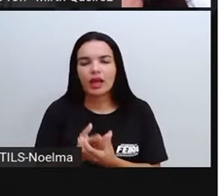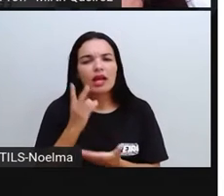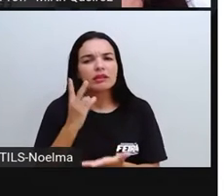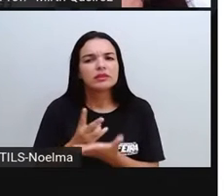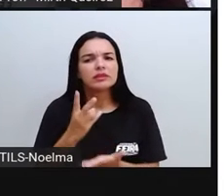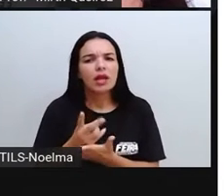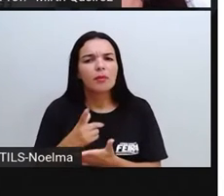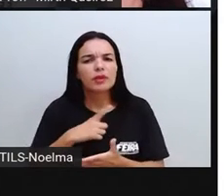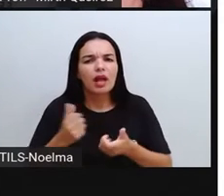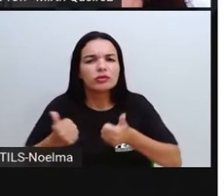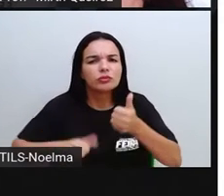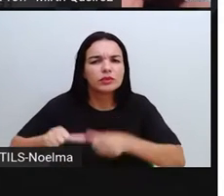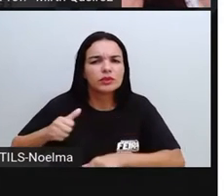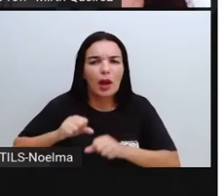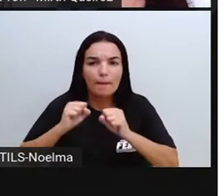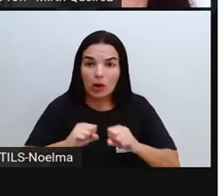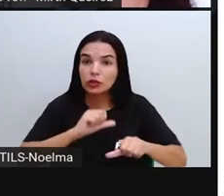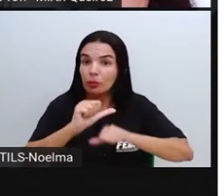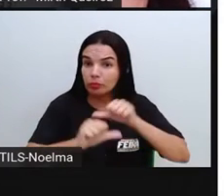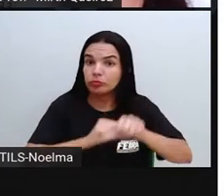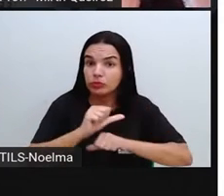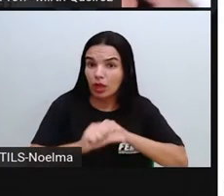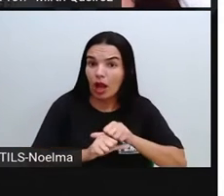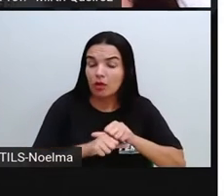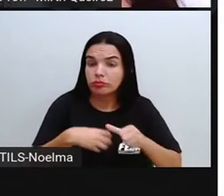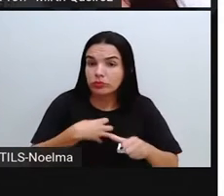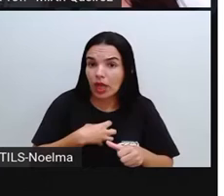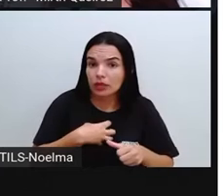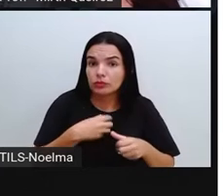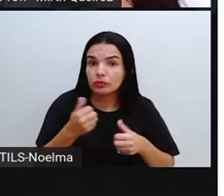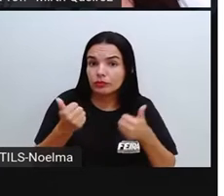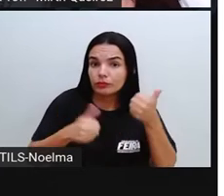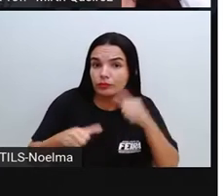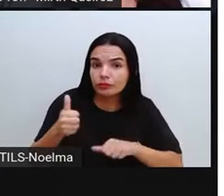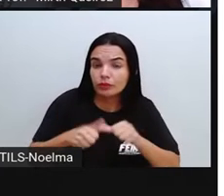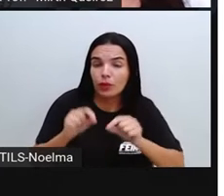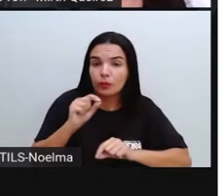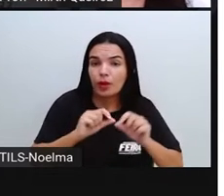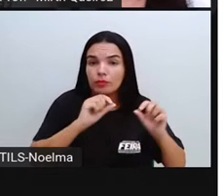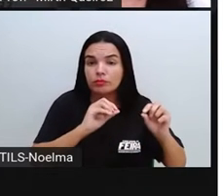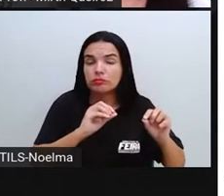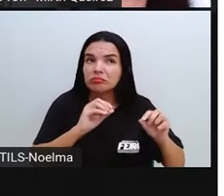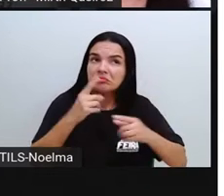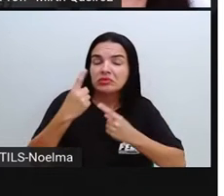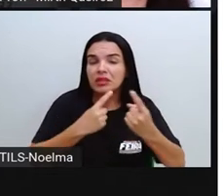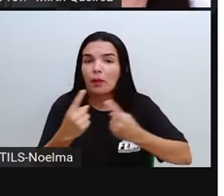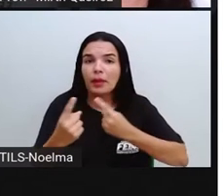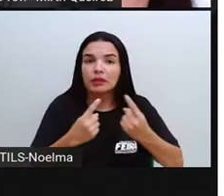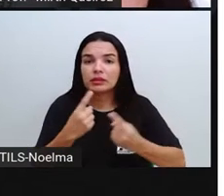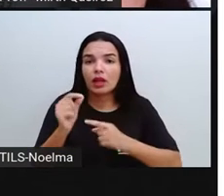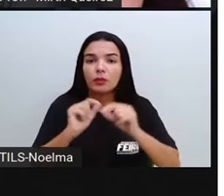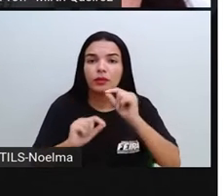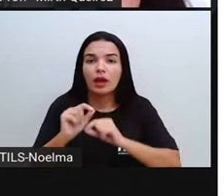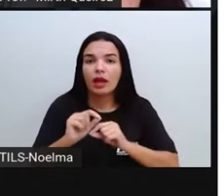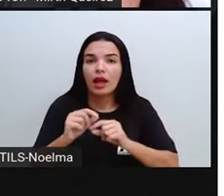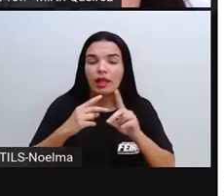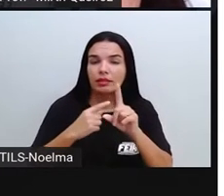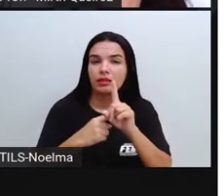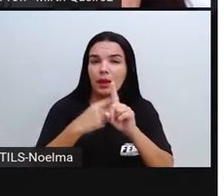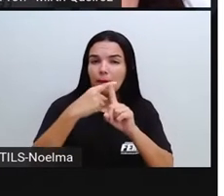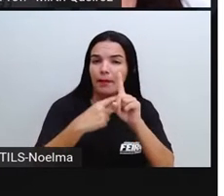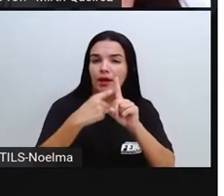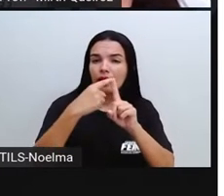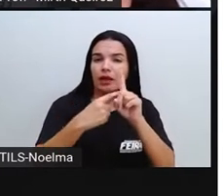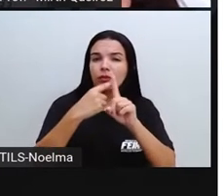Frequentemente, essa substância, ela pode mudar de um estado físico para o outro, a depender dos fatores como o quê? A temperatura